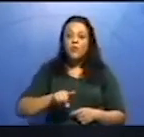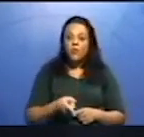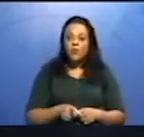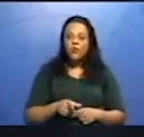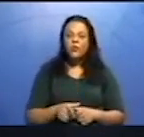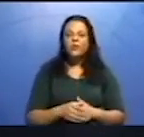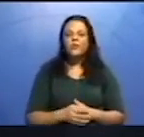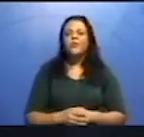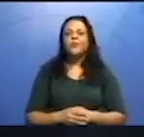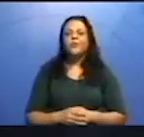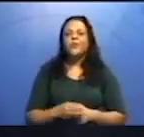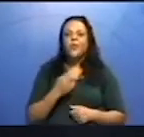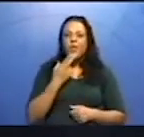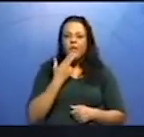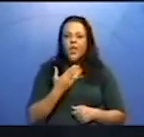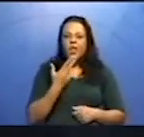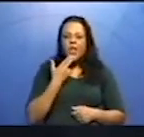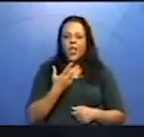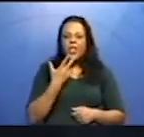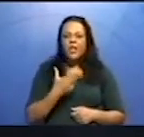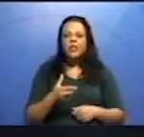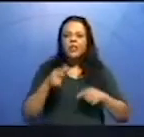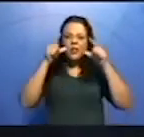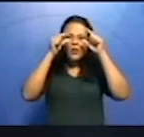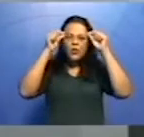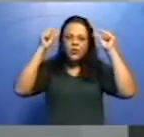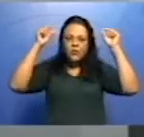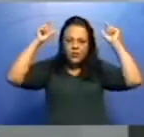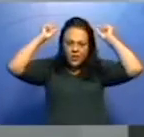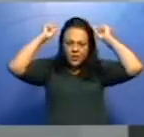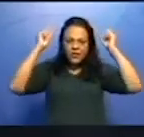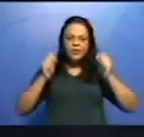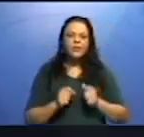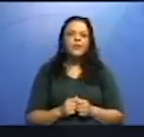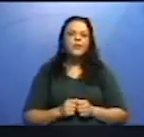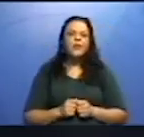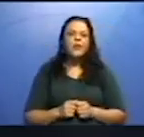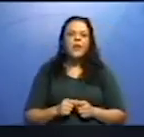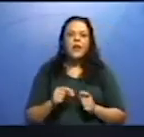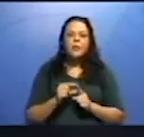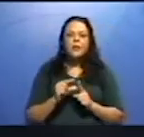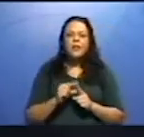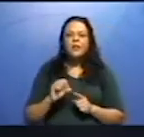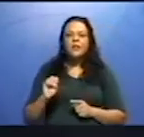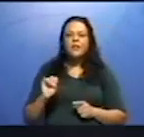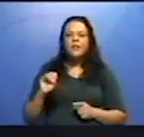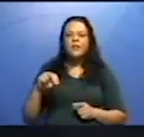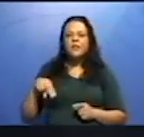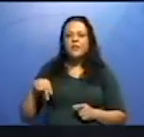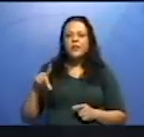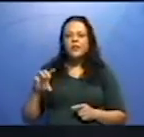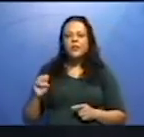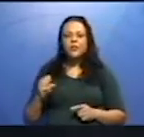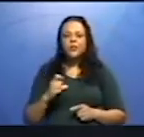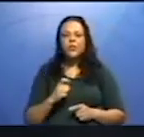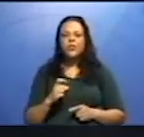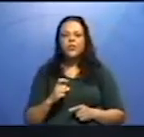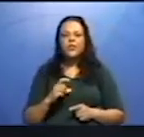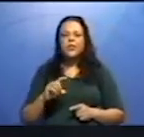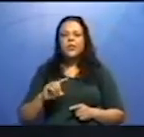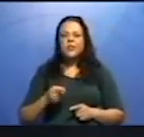grega, a palavra síndeto significa ligado. Ligado a. E o prefixo a